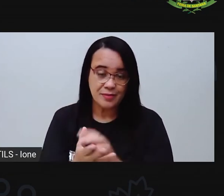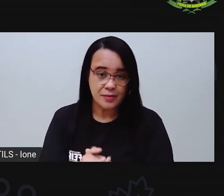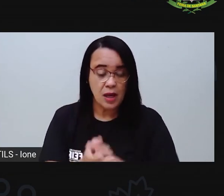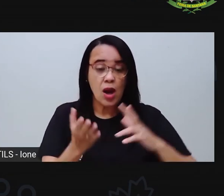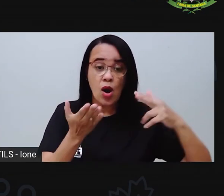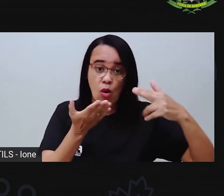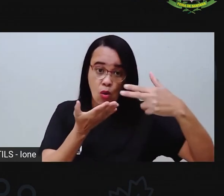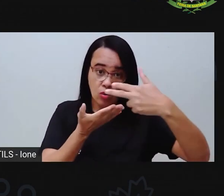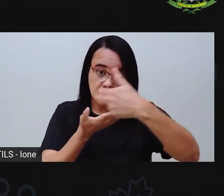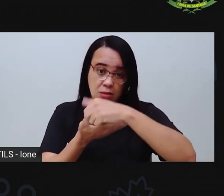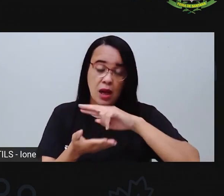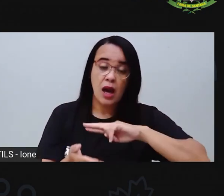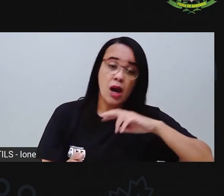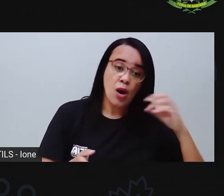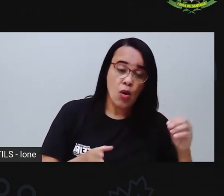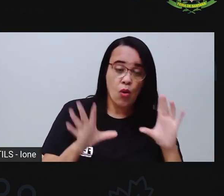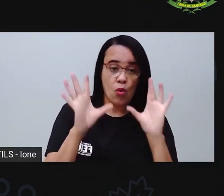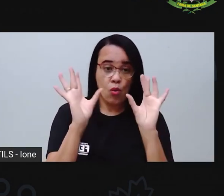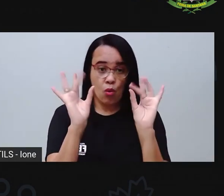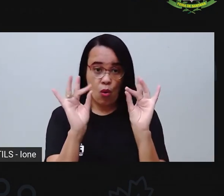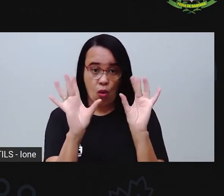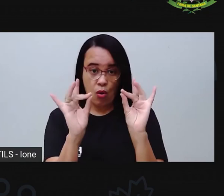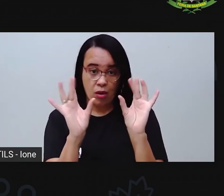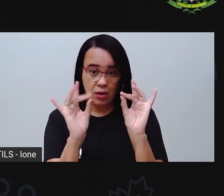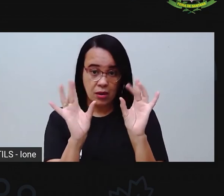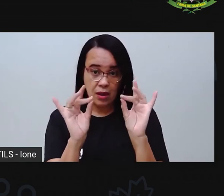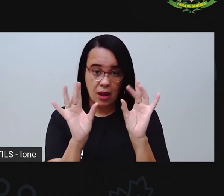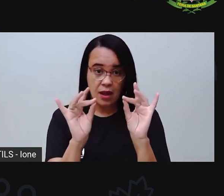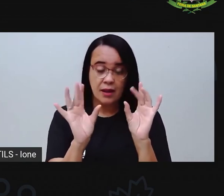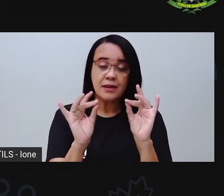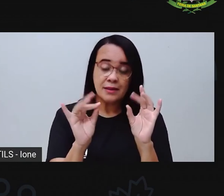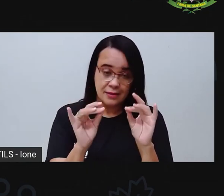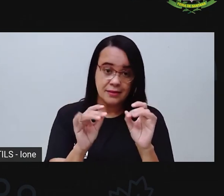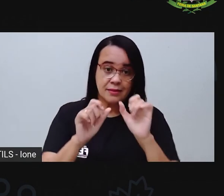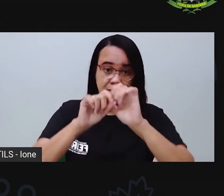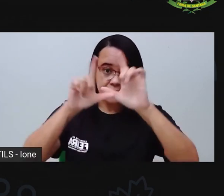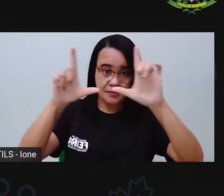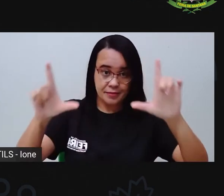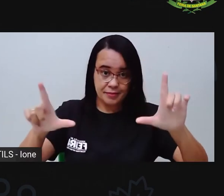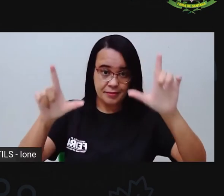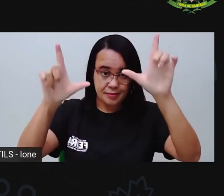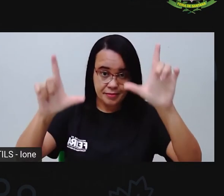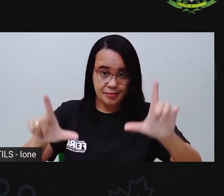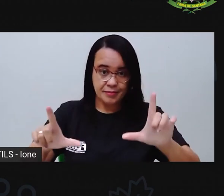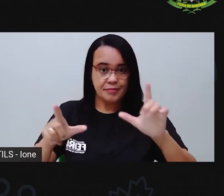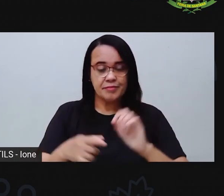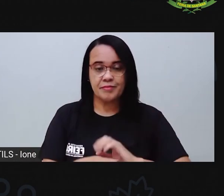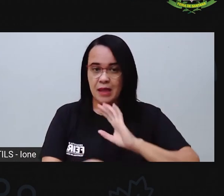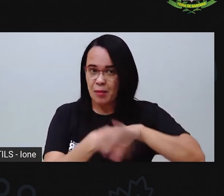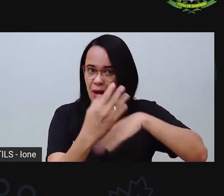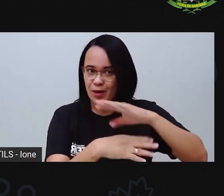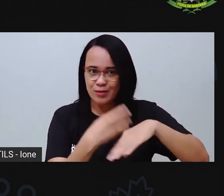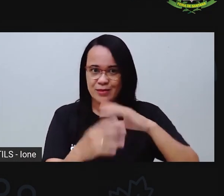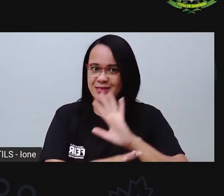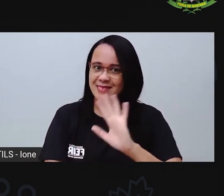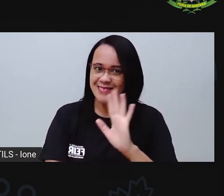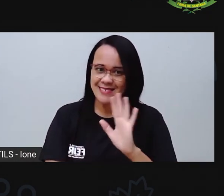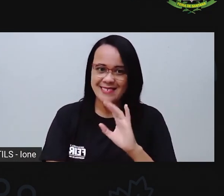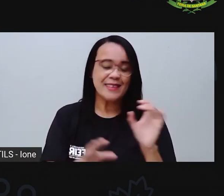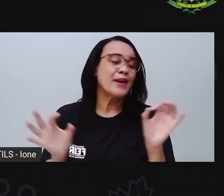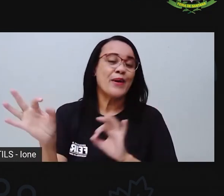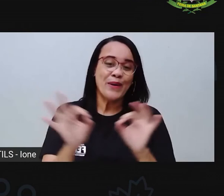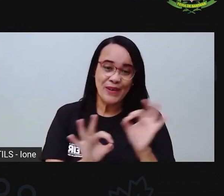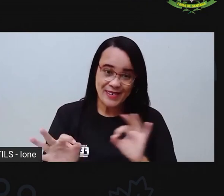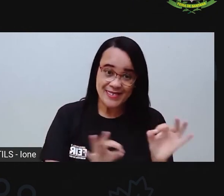colar numa parede, aí tem que pedir autorização do papai e da mamãe, né? Pra você não fazer meleira aí na parede, não estragar a parede.